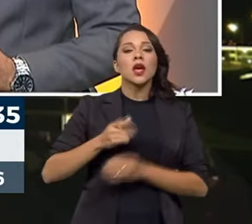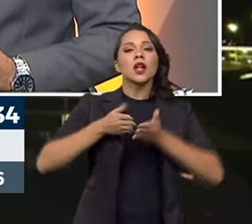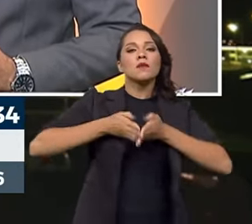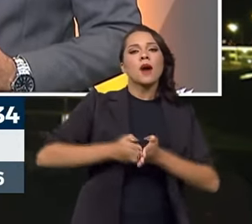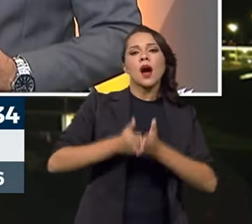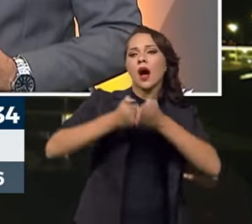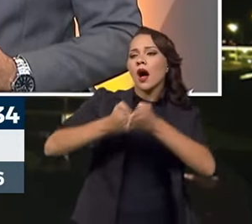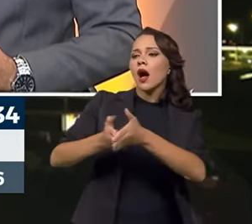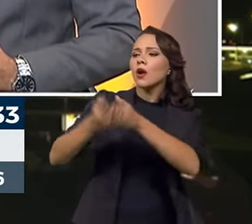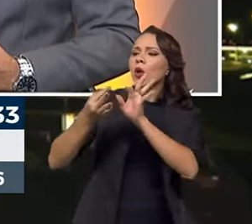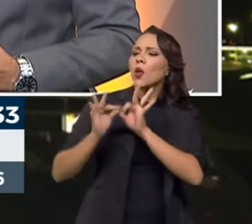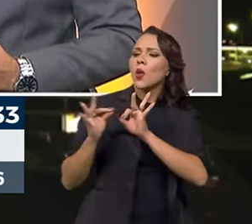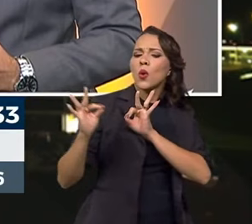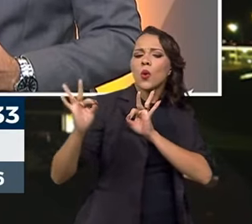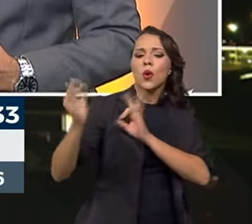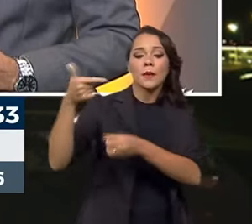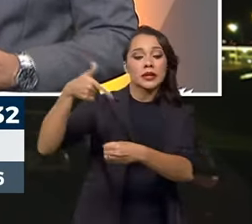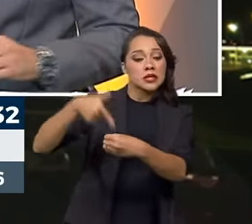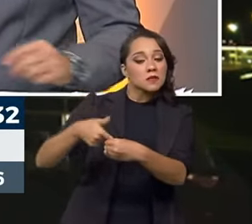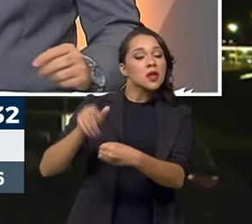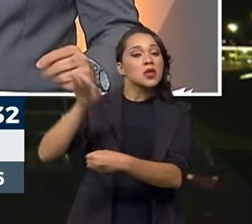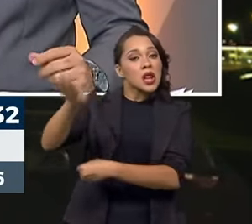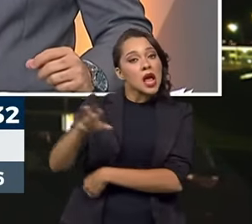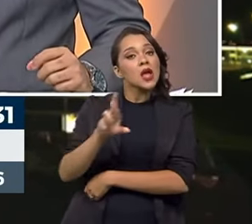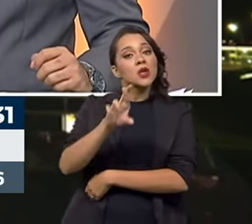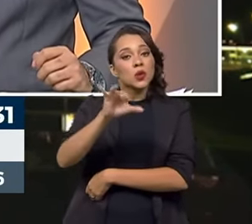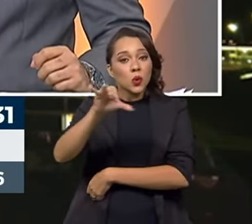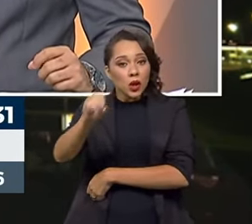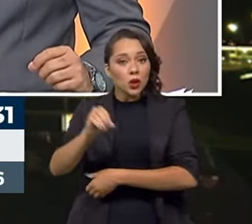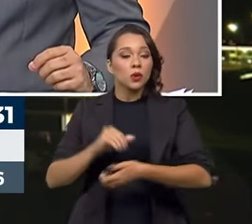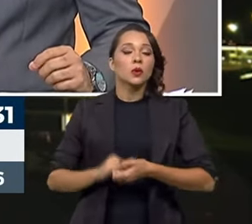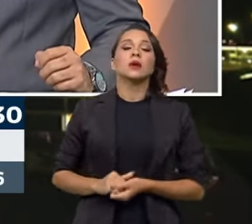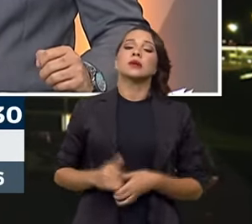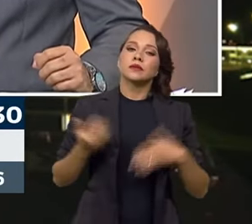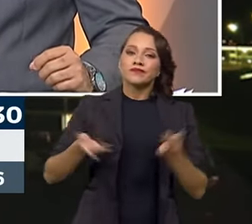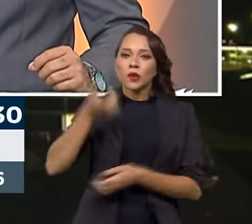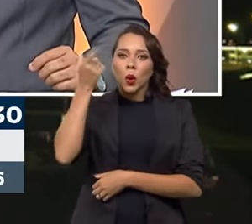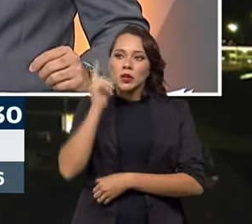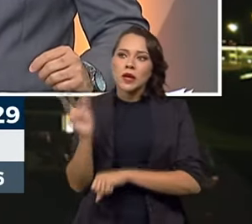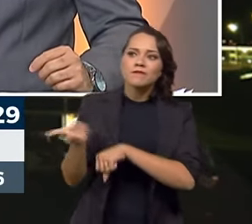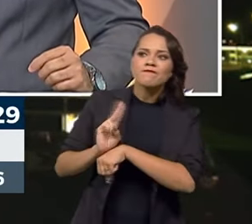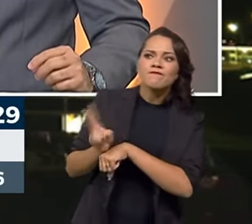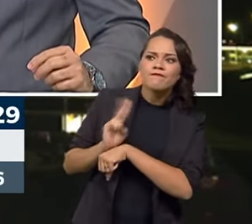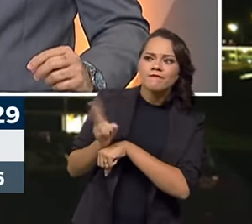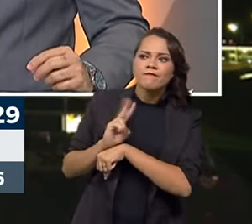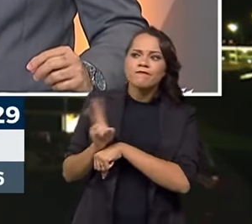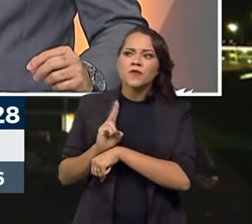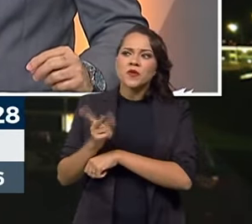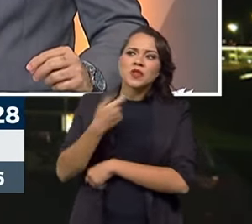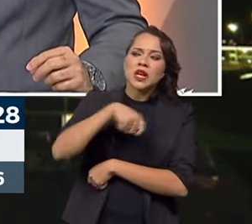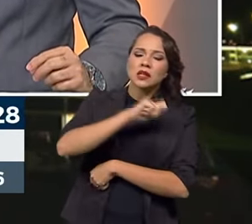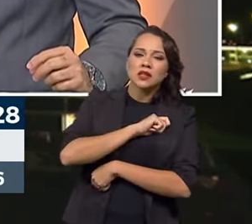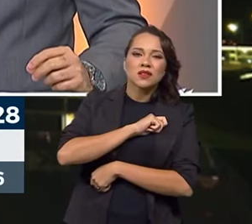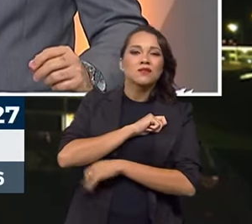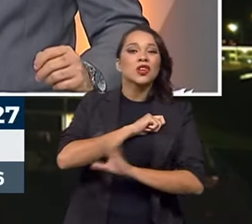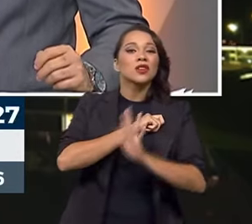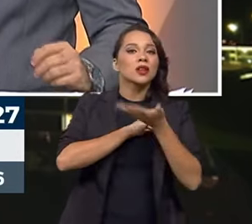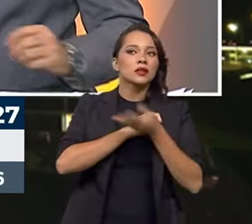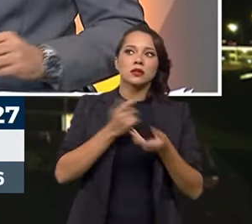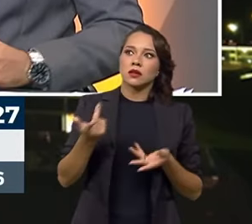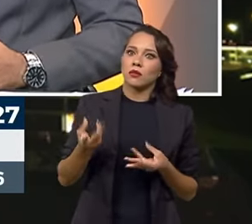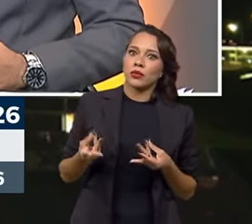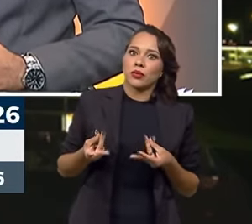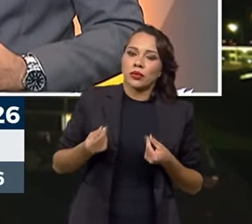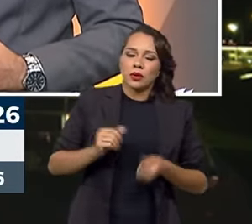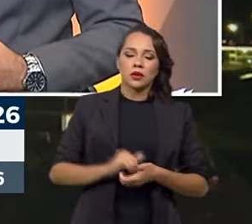até aquelas postos de abastecimento que estão dentro do Rio e com isso conseguem fazer a fiscalização. O acontece é que ela se tornou muito sofisticada.